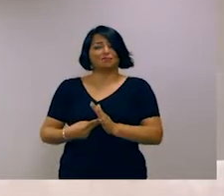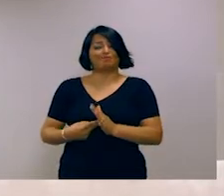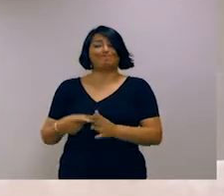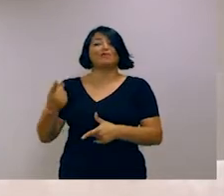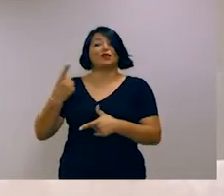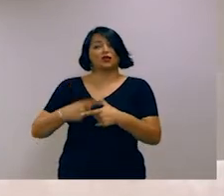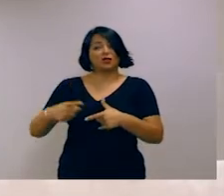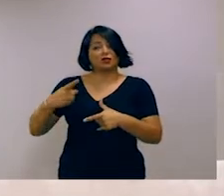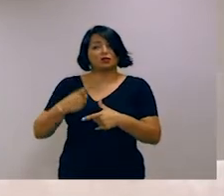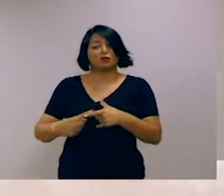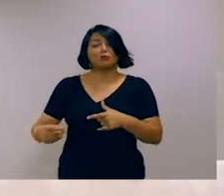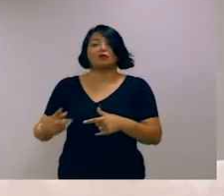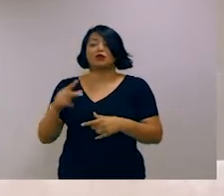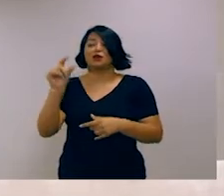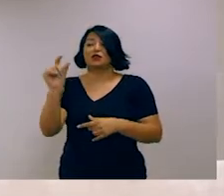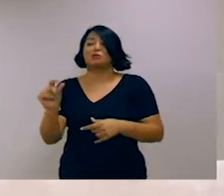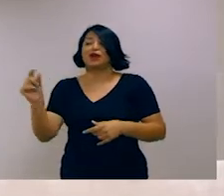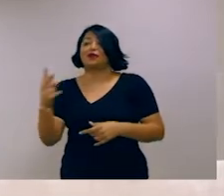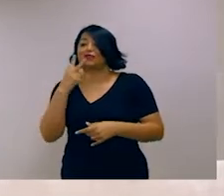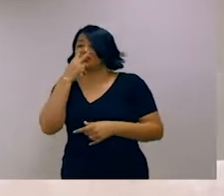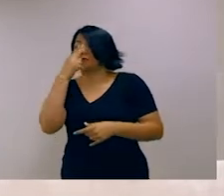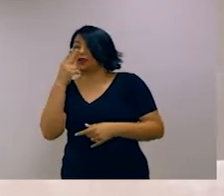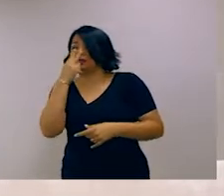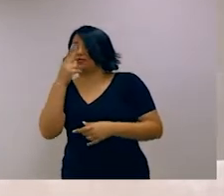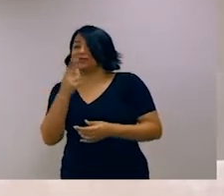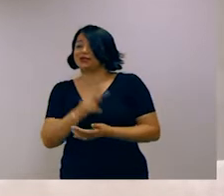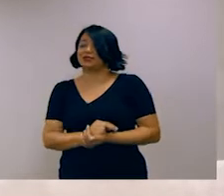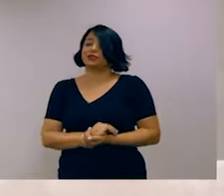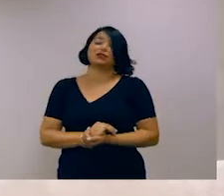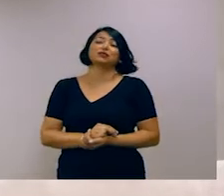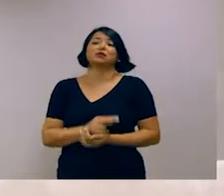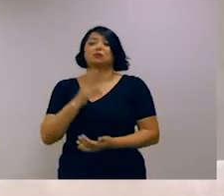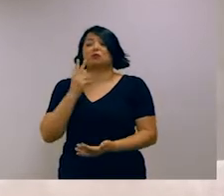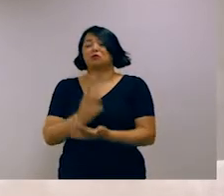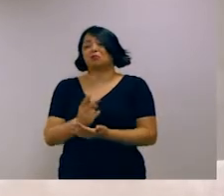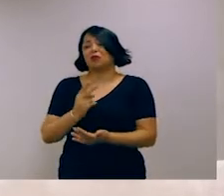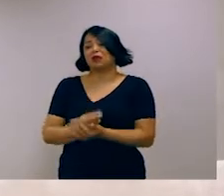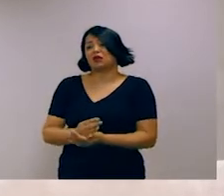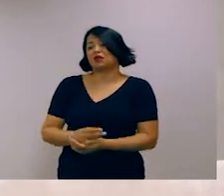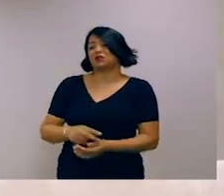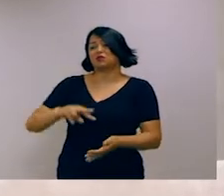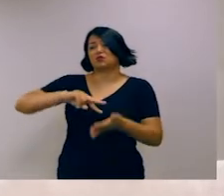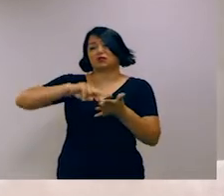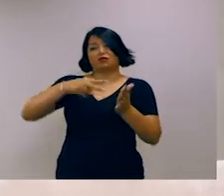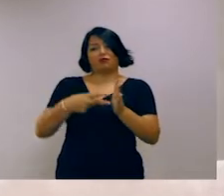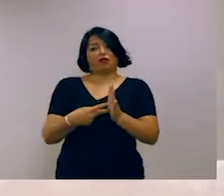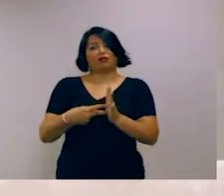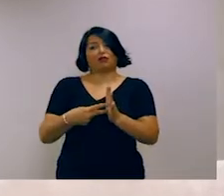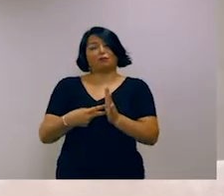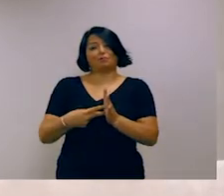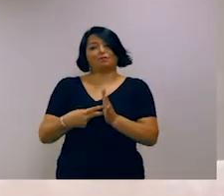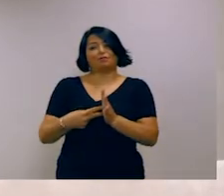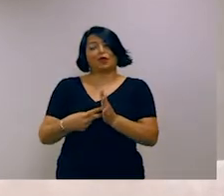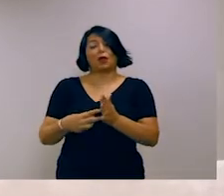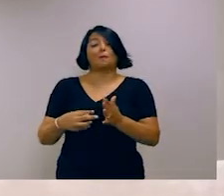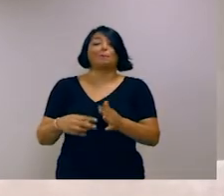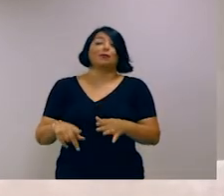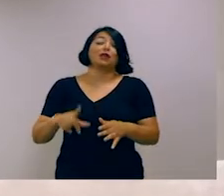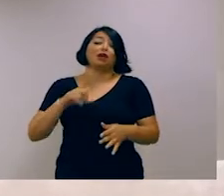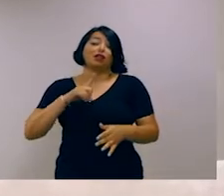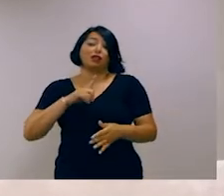problemas muito grandes esses sobre conhecimento sobre o mundo. Você tem um texto que fala de algo, só que o texto não é suficiente.